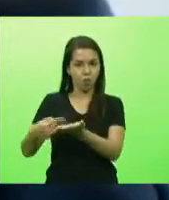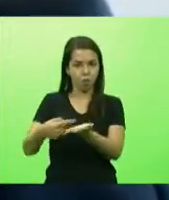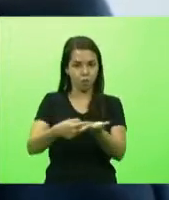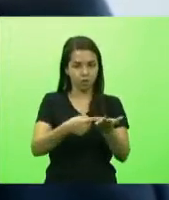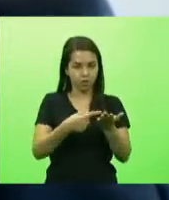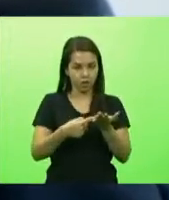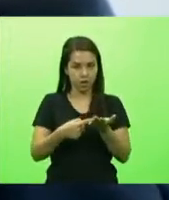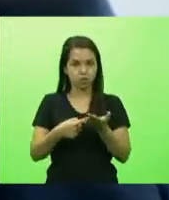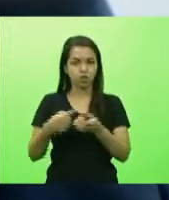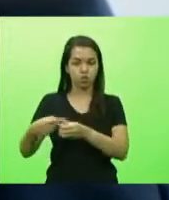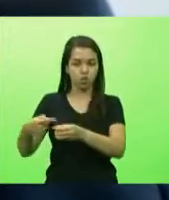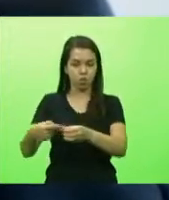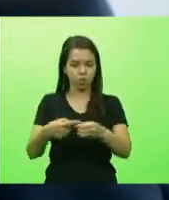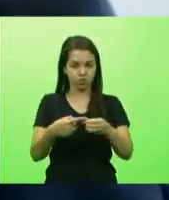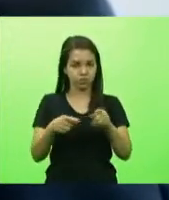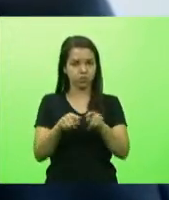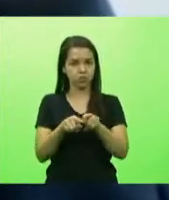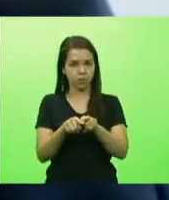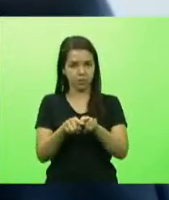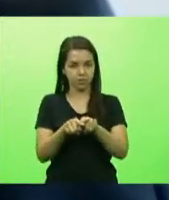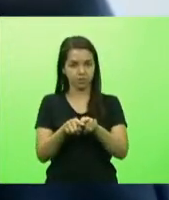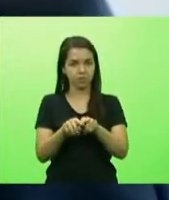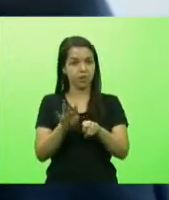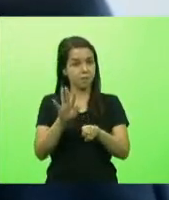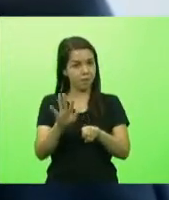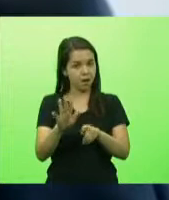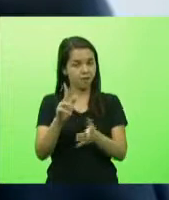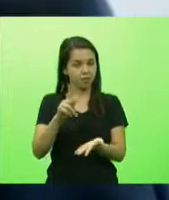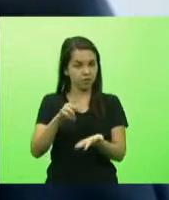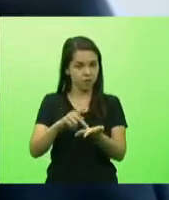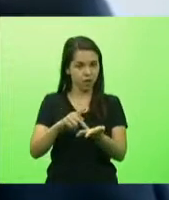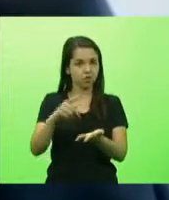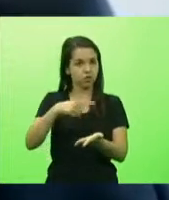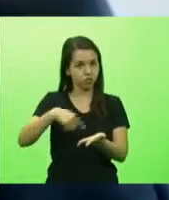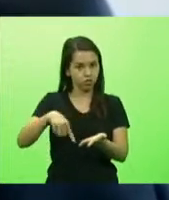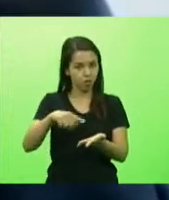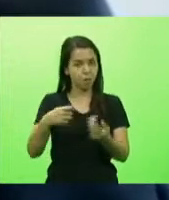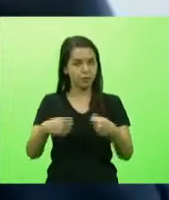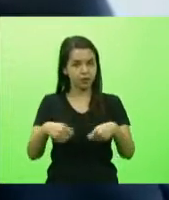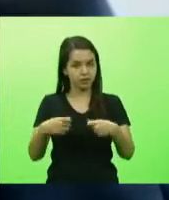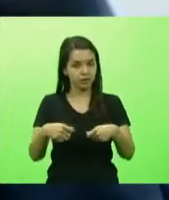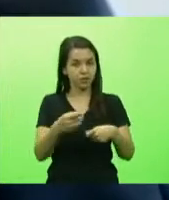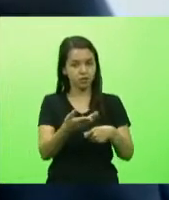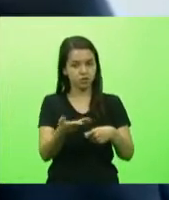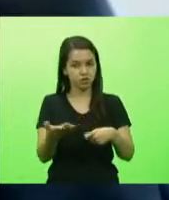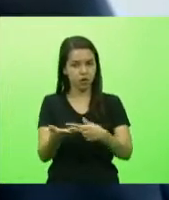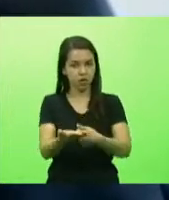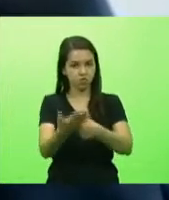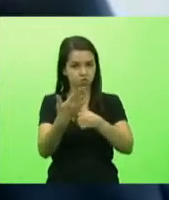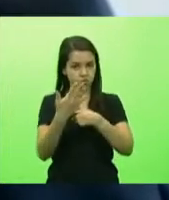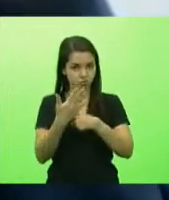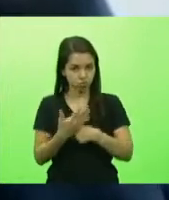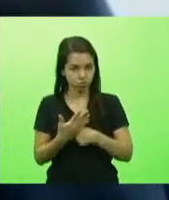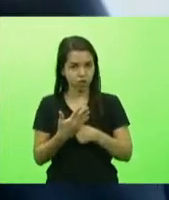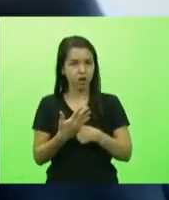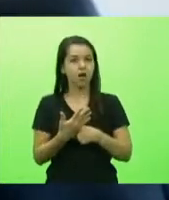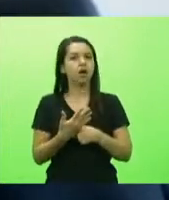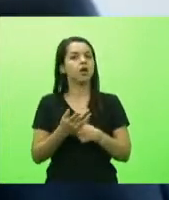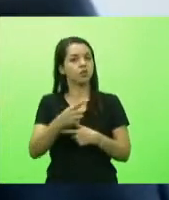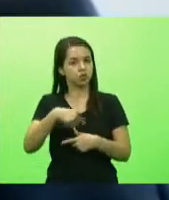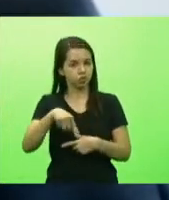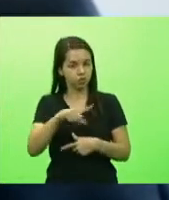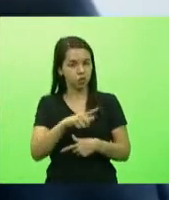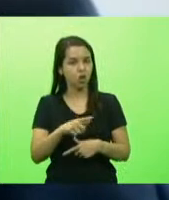os municípios mas de fato nós temos sim precisamos da ajuda dos senhores inclusive para que a gente possa aumentar